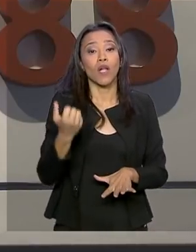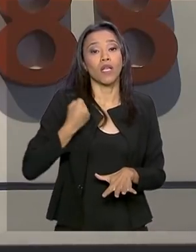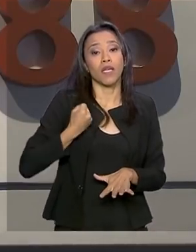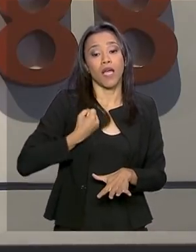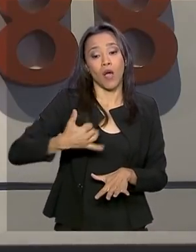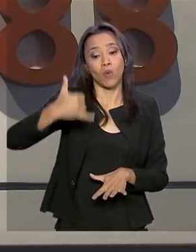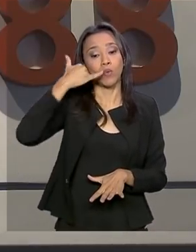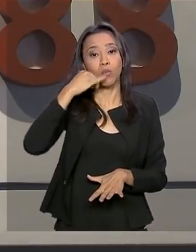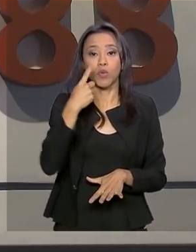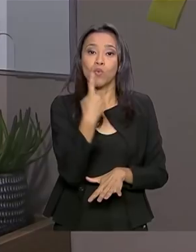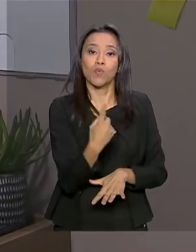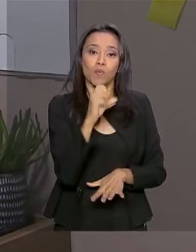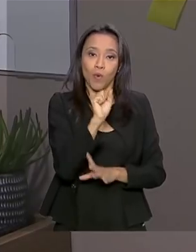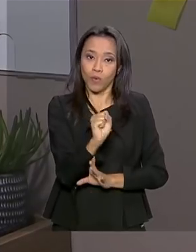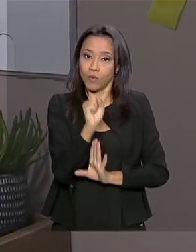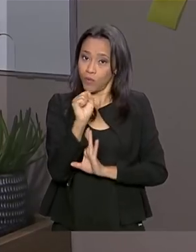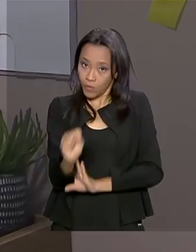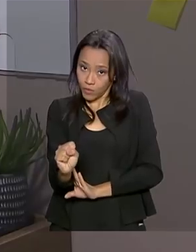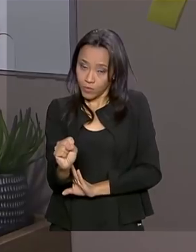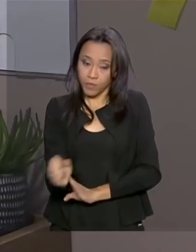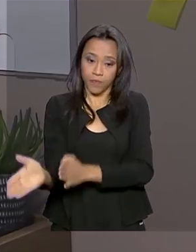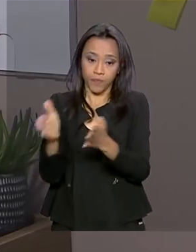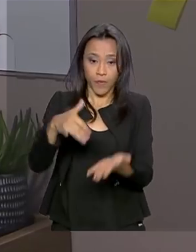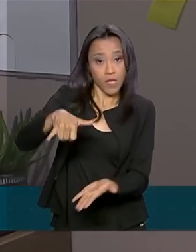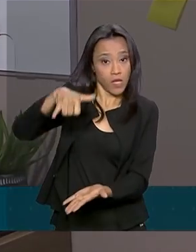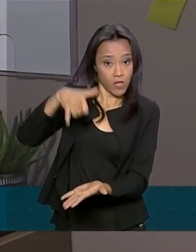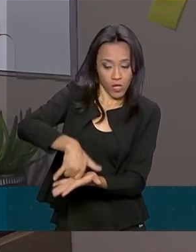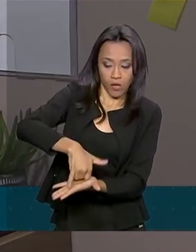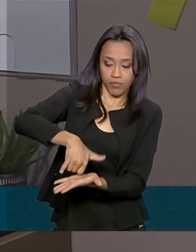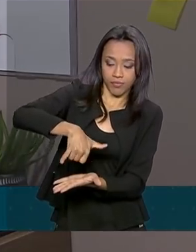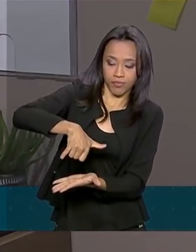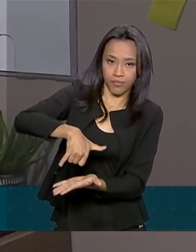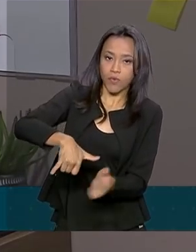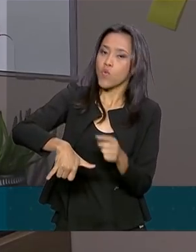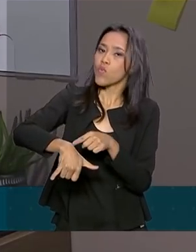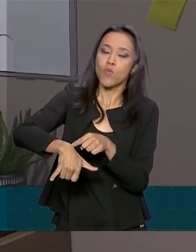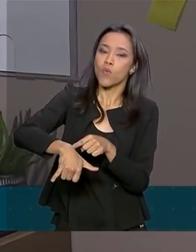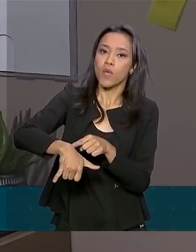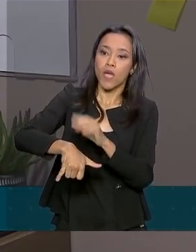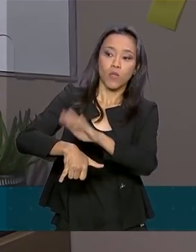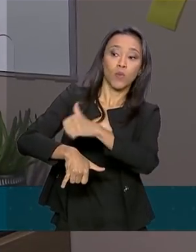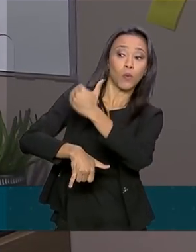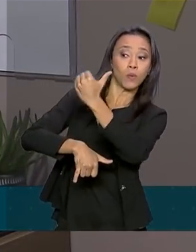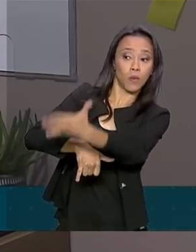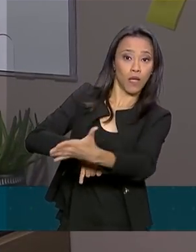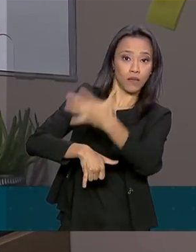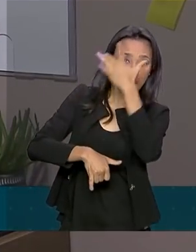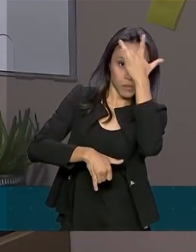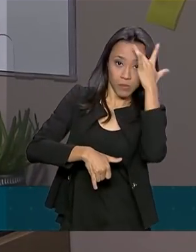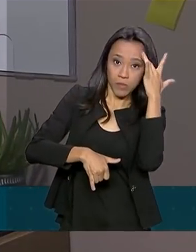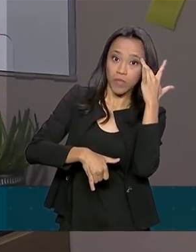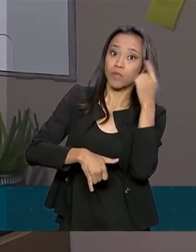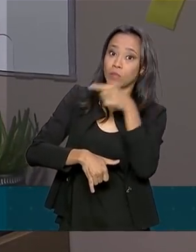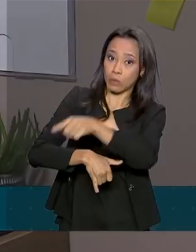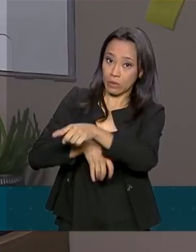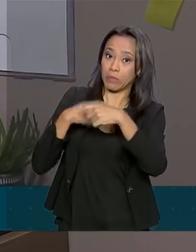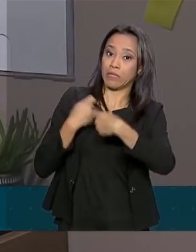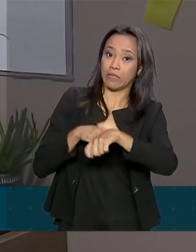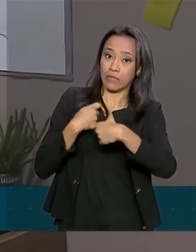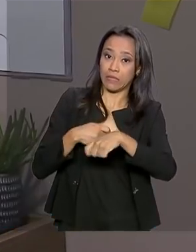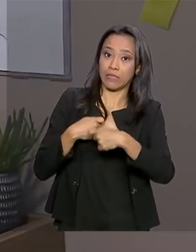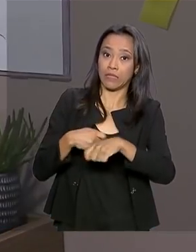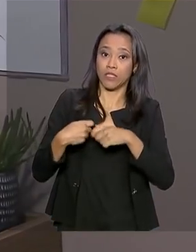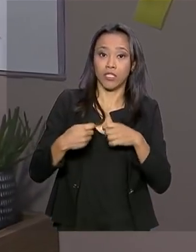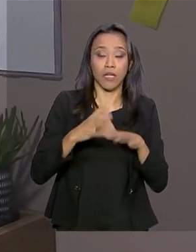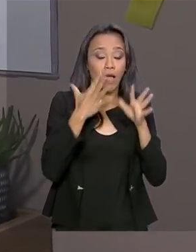188. Quando este telefone toca, a única certeza que se tem é que do outro lado da linha tem alguém precisando ser